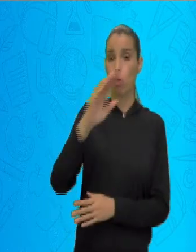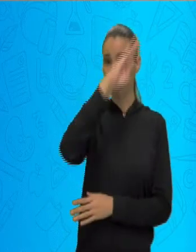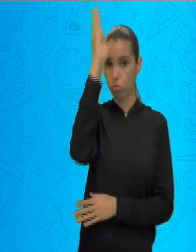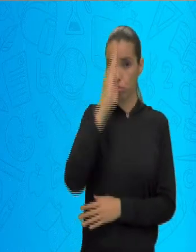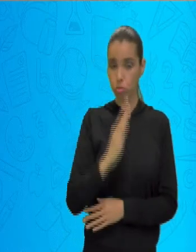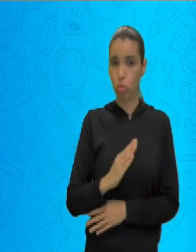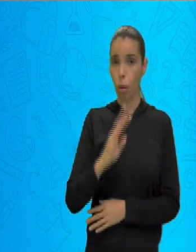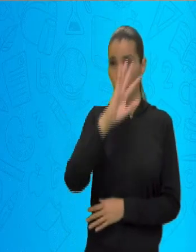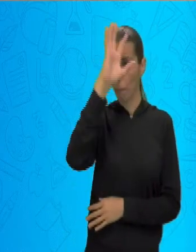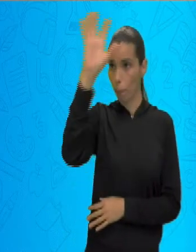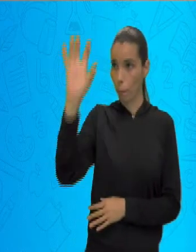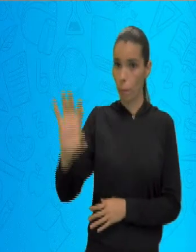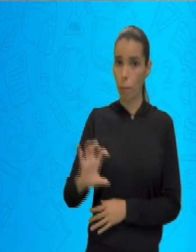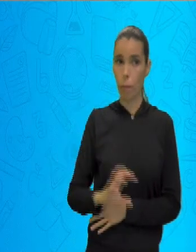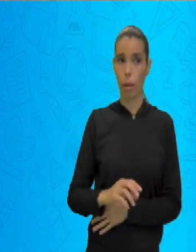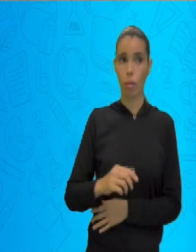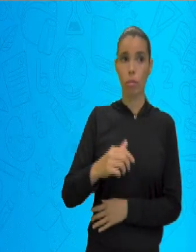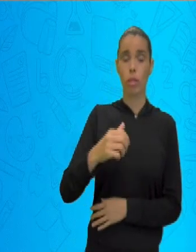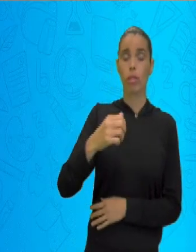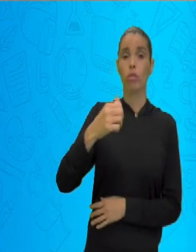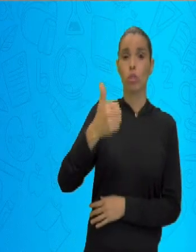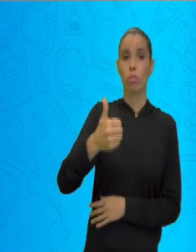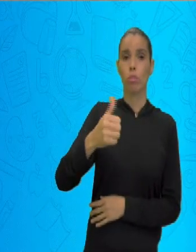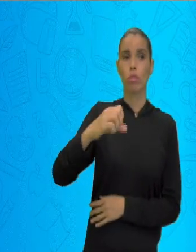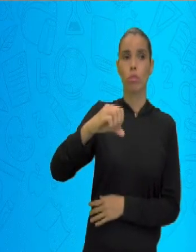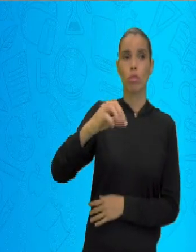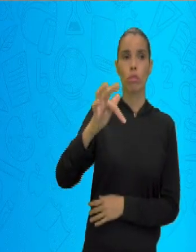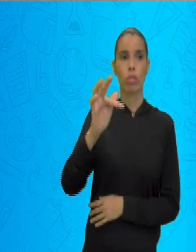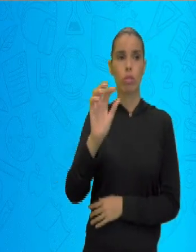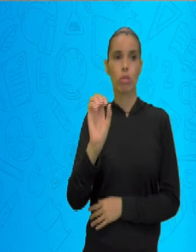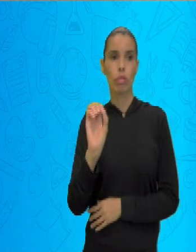Grosso do Sul já está aqui, mas Tocantins não.